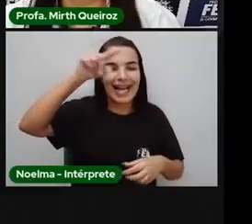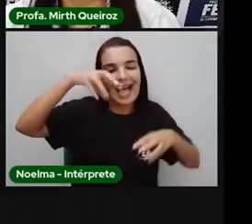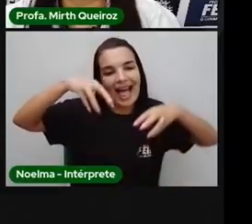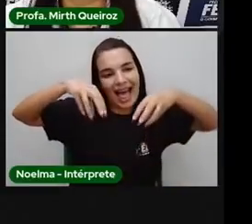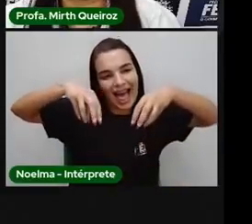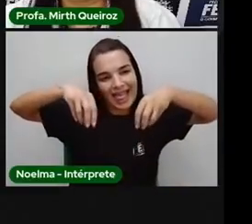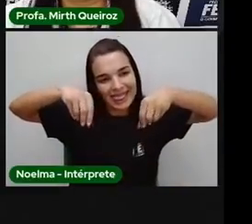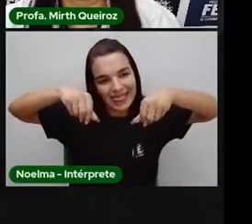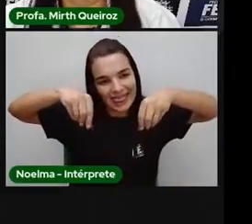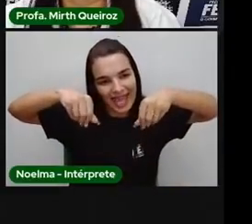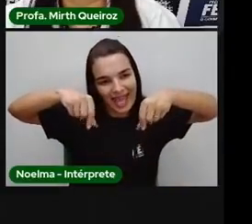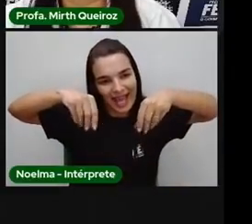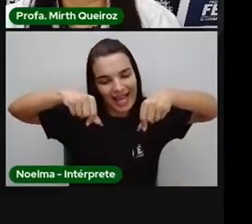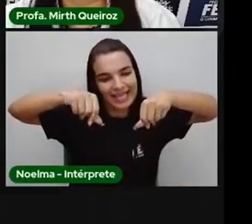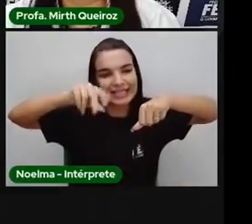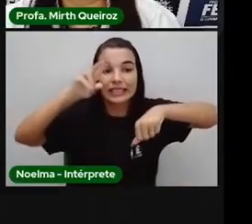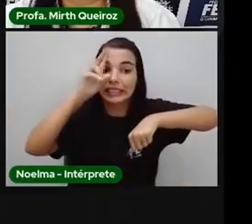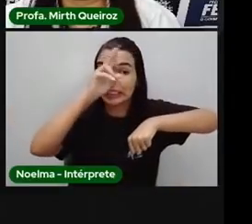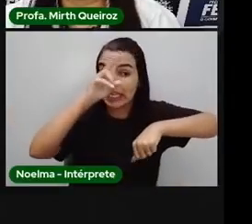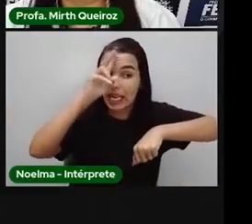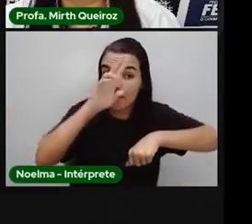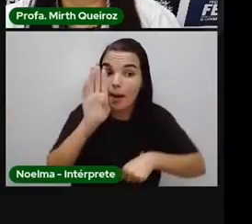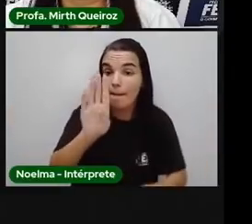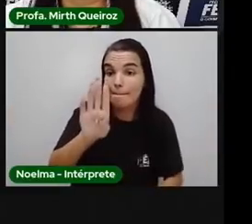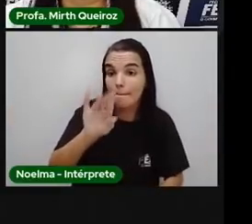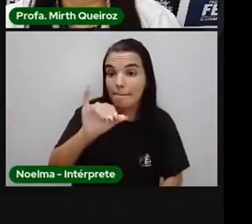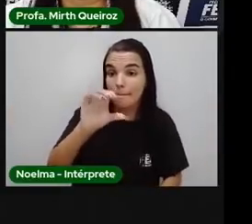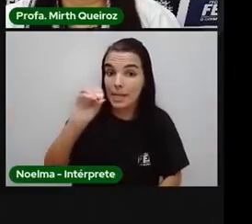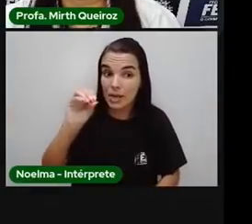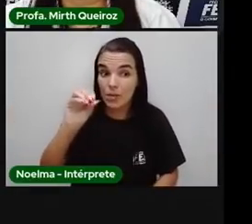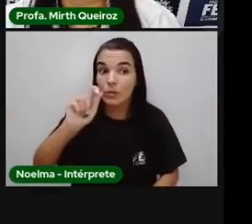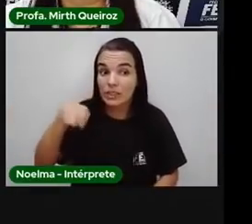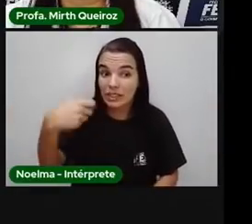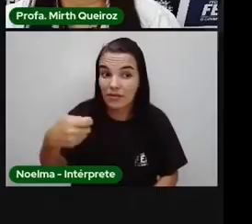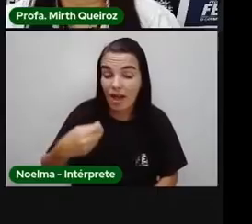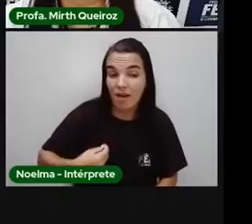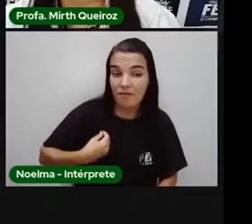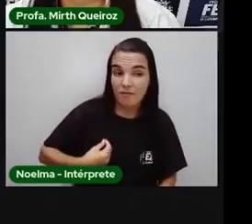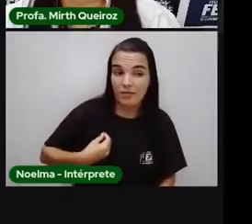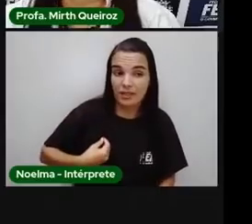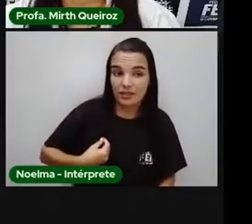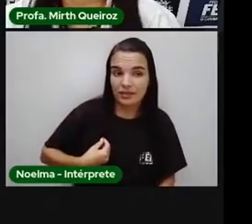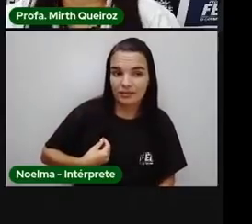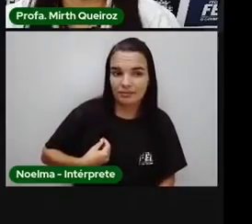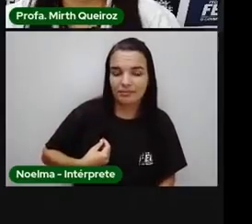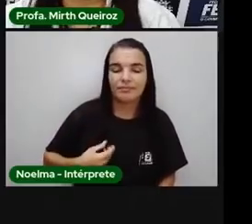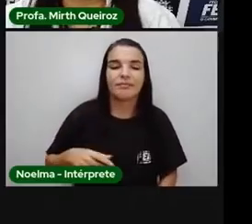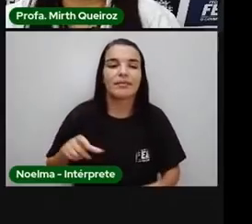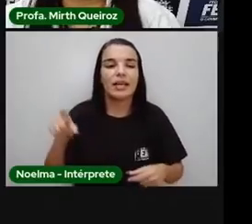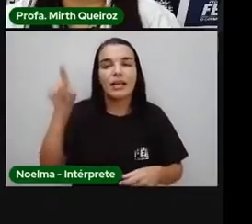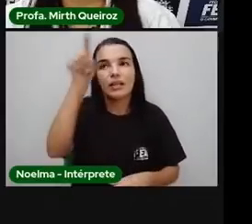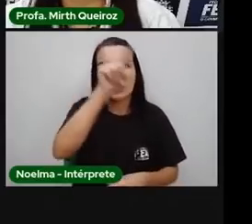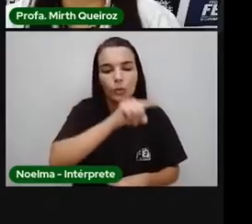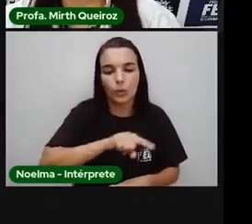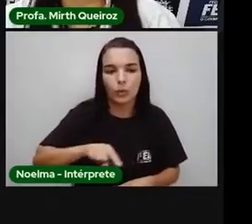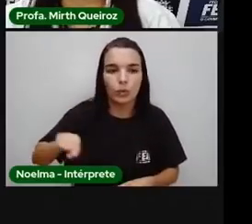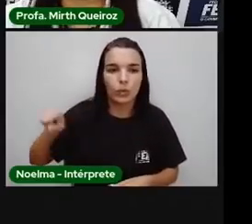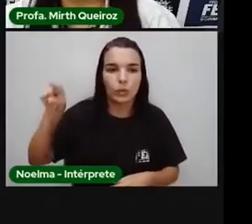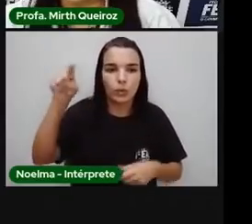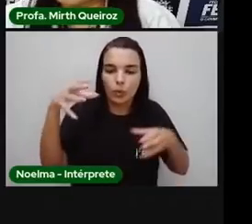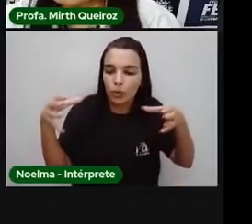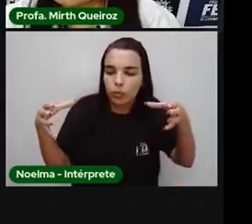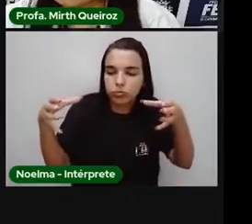vida na Terra. Lembre-se, bio significa vida. Esfera. Então, camada é uma